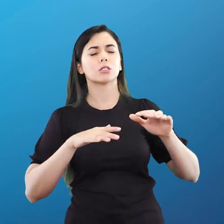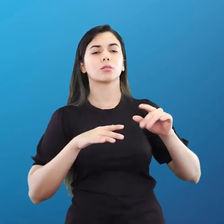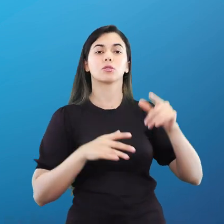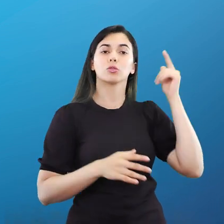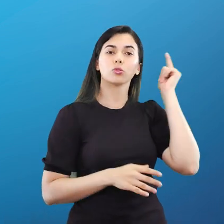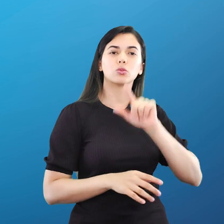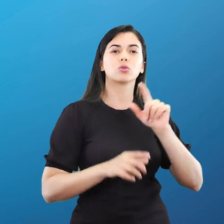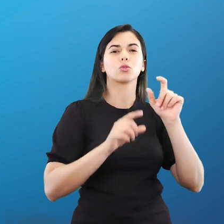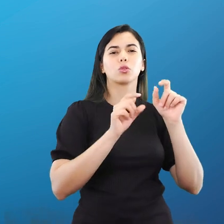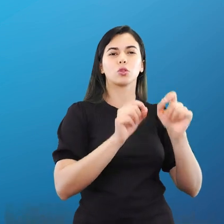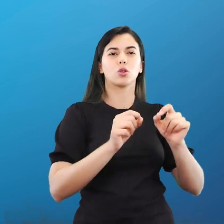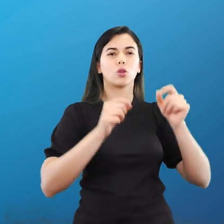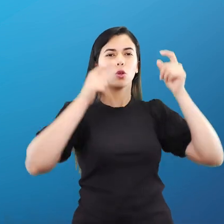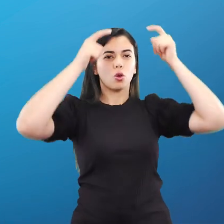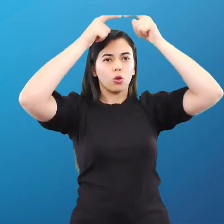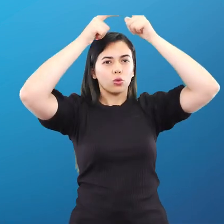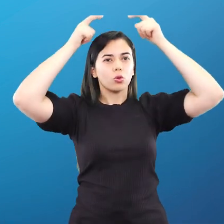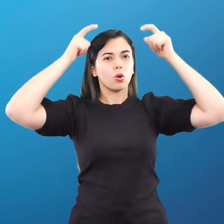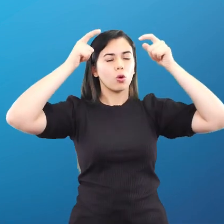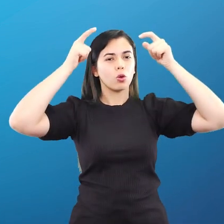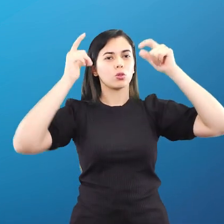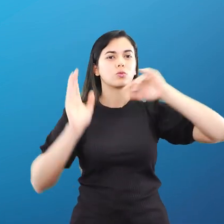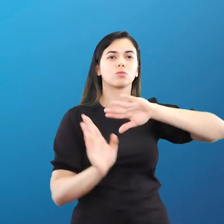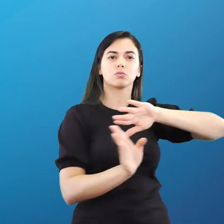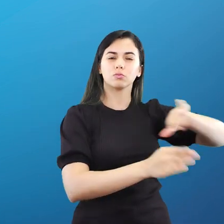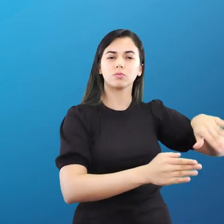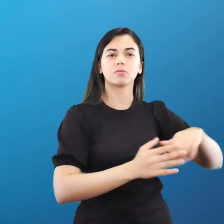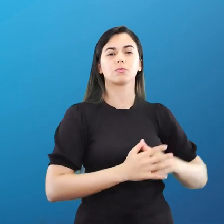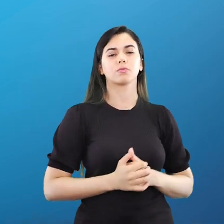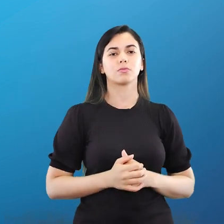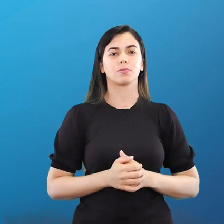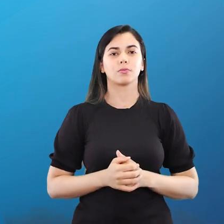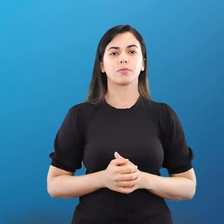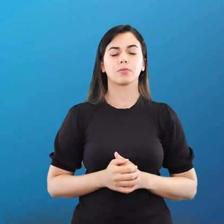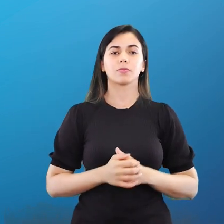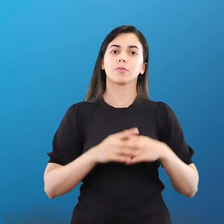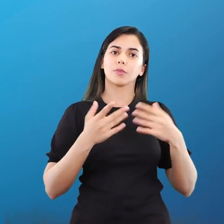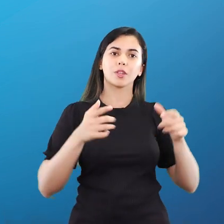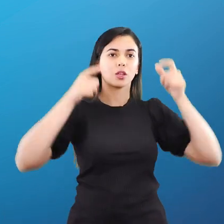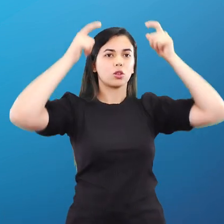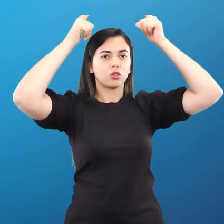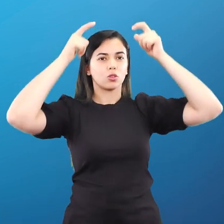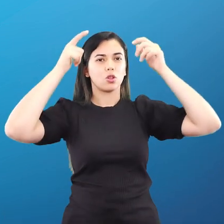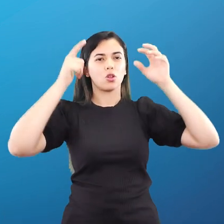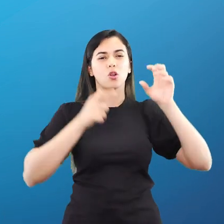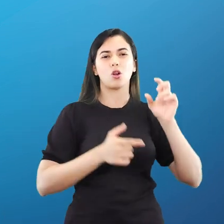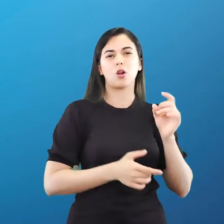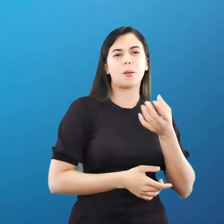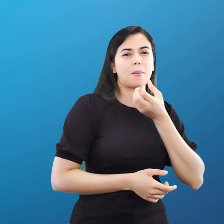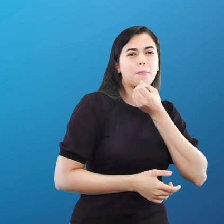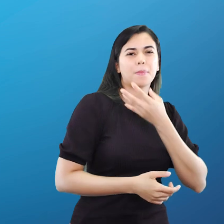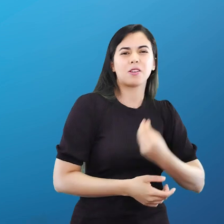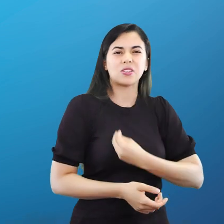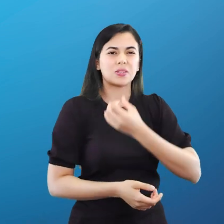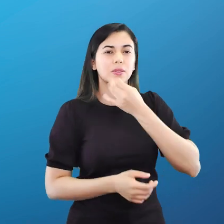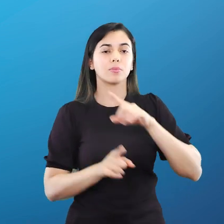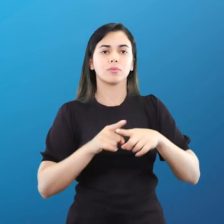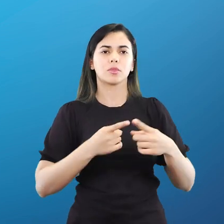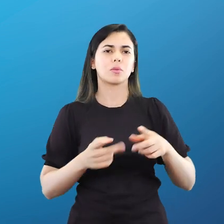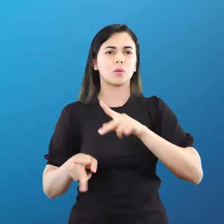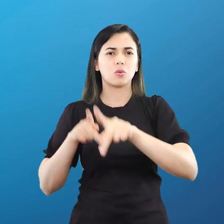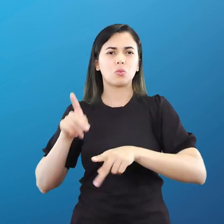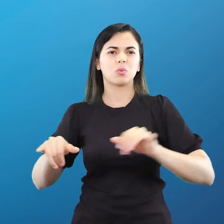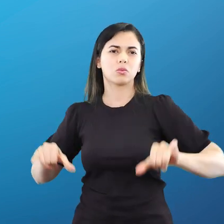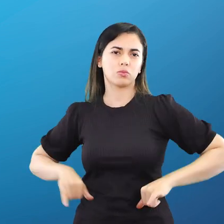derrubar a tirania de um monarca que fazia tantas luxúrias enquanto o povo padecia.